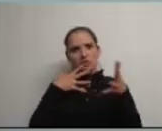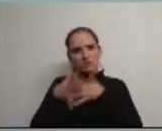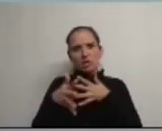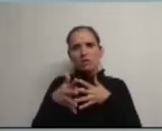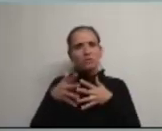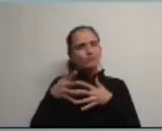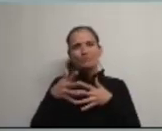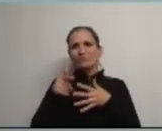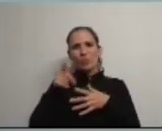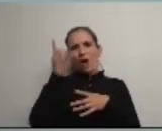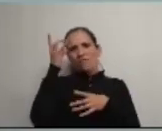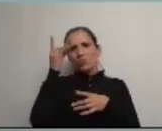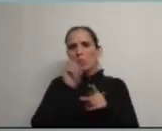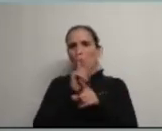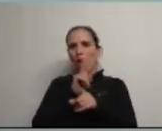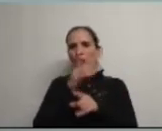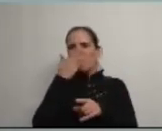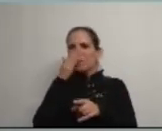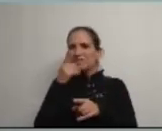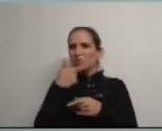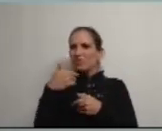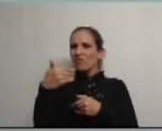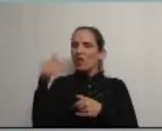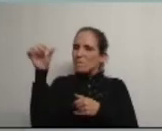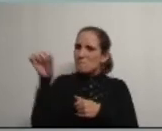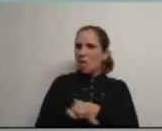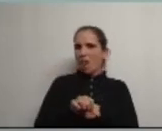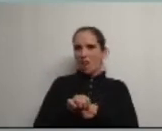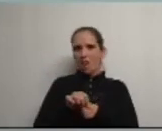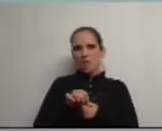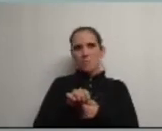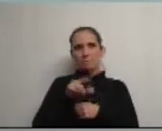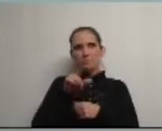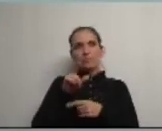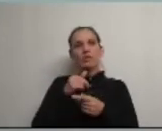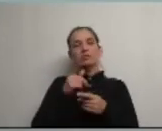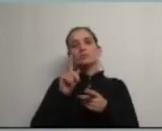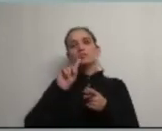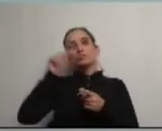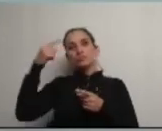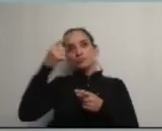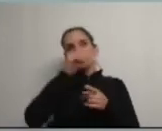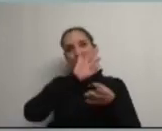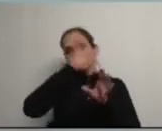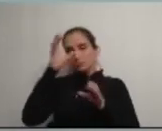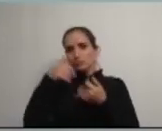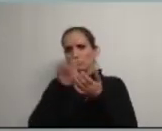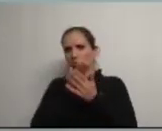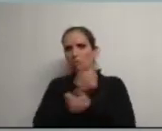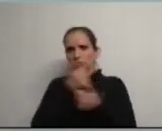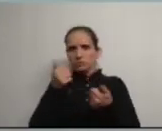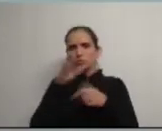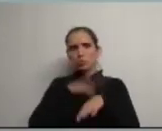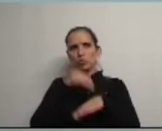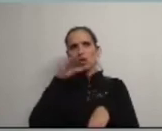essa aventura uma aventura que me parece que irá mesmo correr mal e tirando todos os outros países correu muito bem a